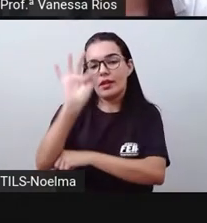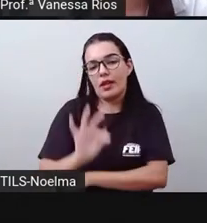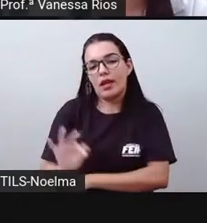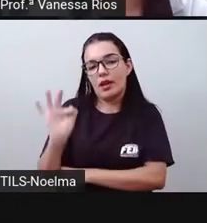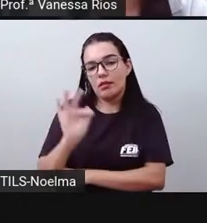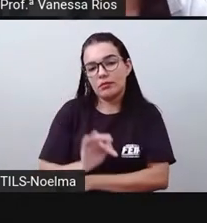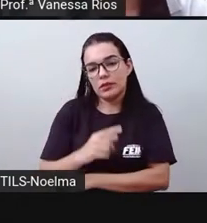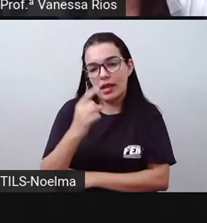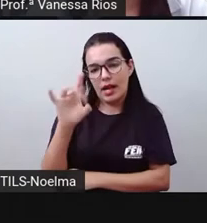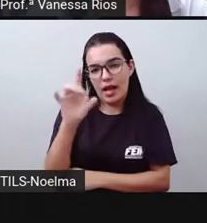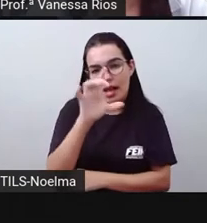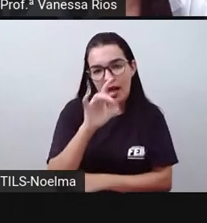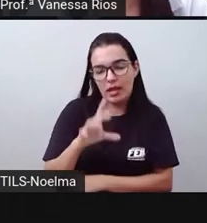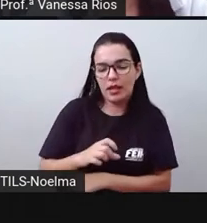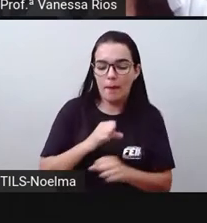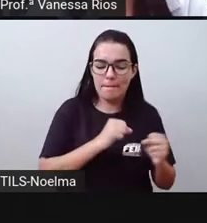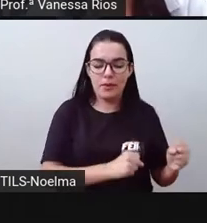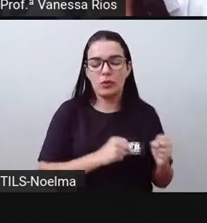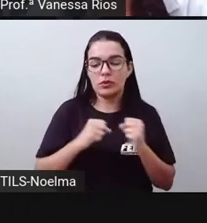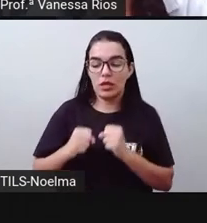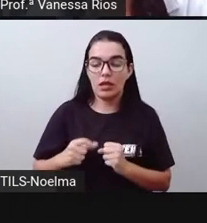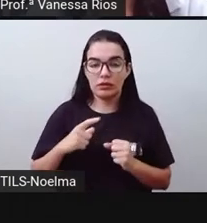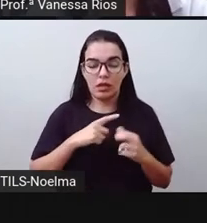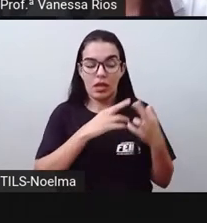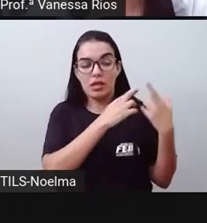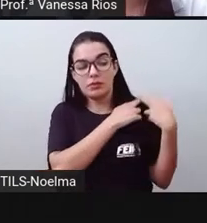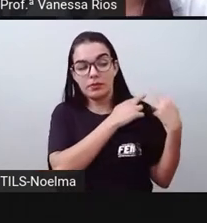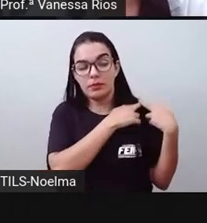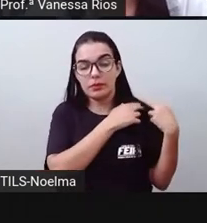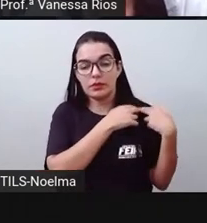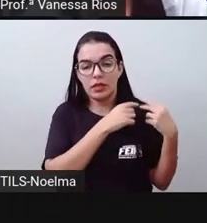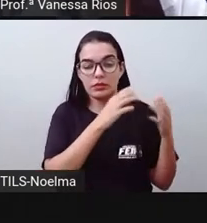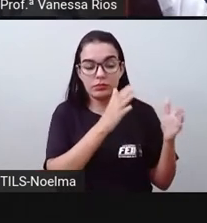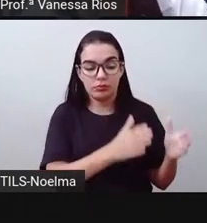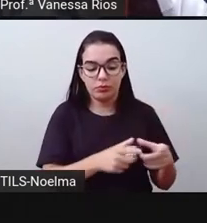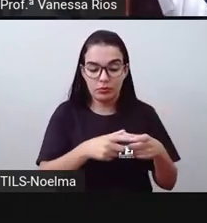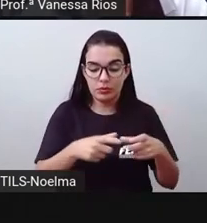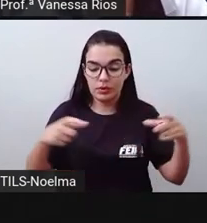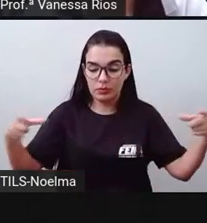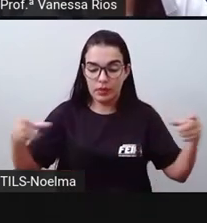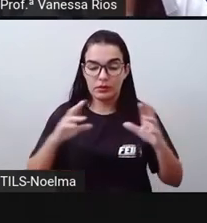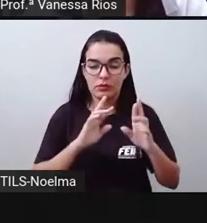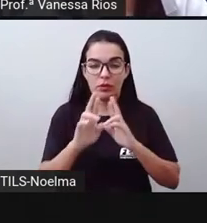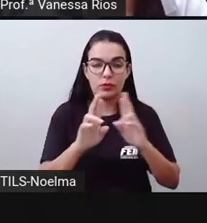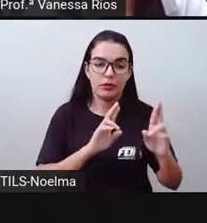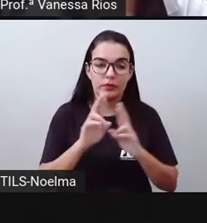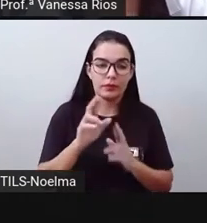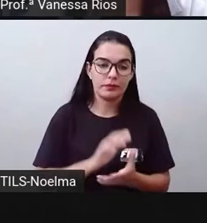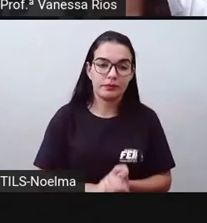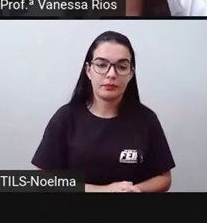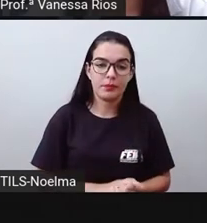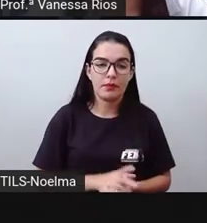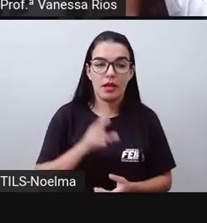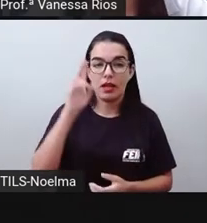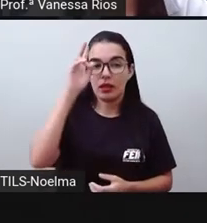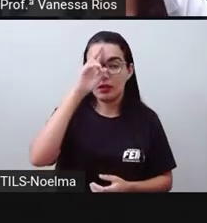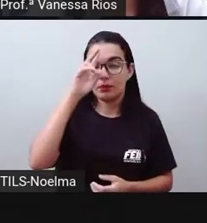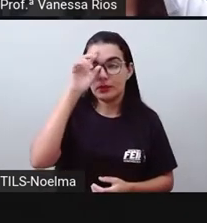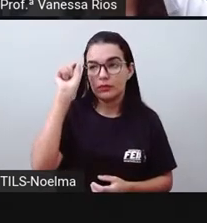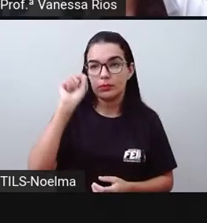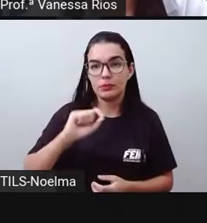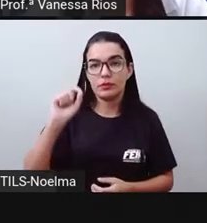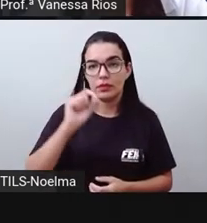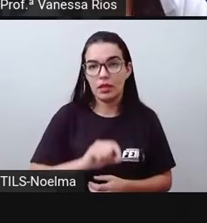Então, cada poder vai se responsabilizar por determinada rodovia. Lembrando aí que as rodovias